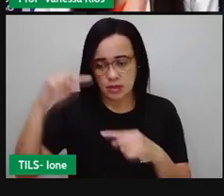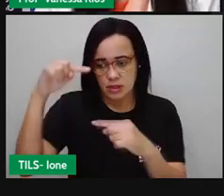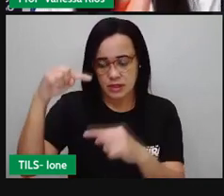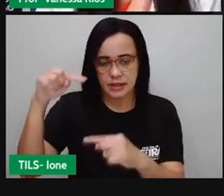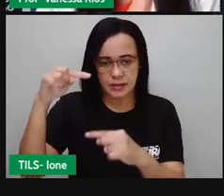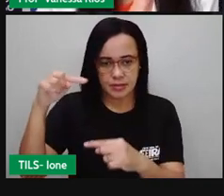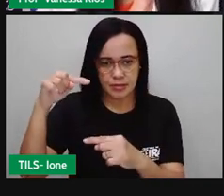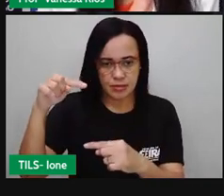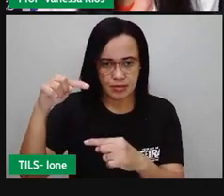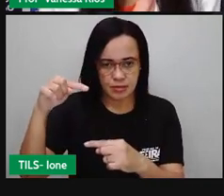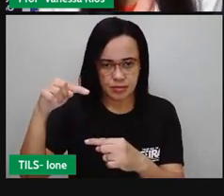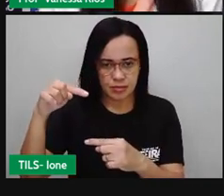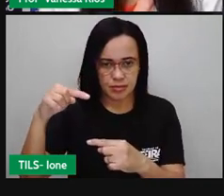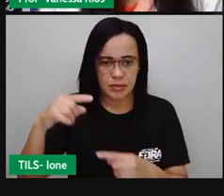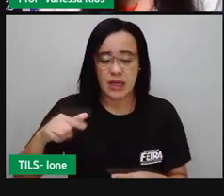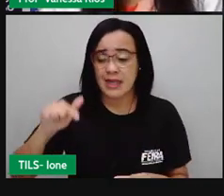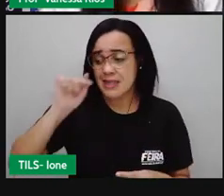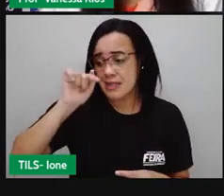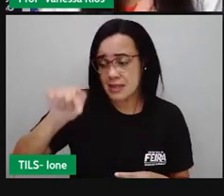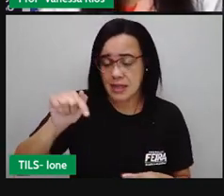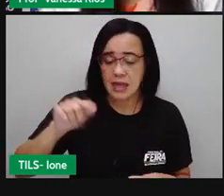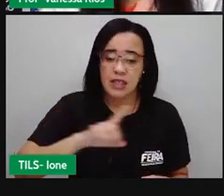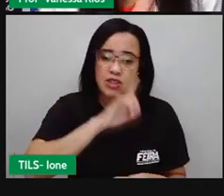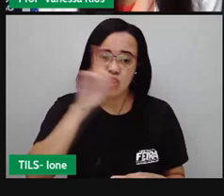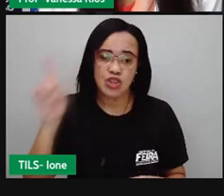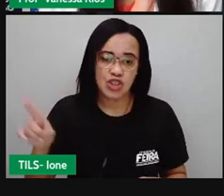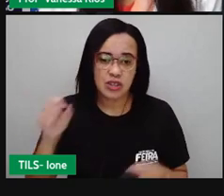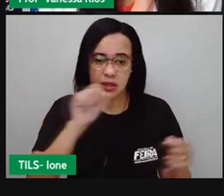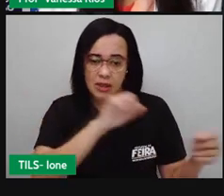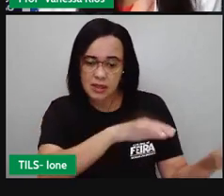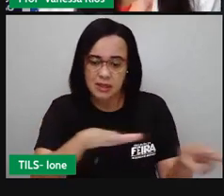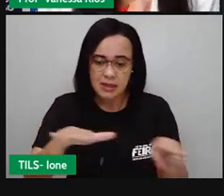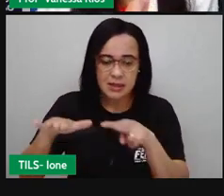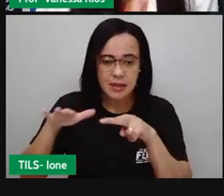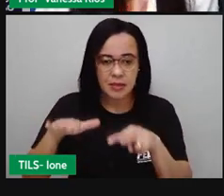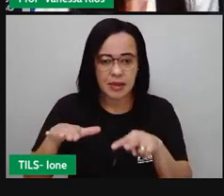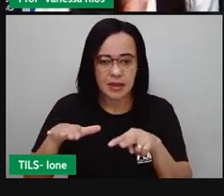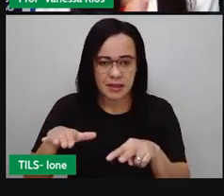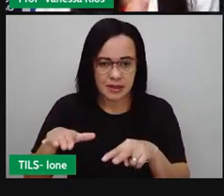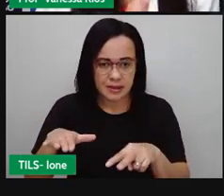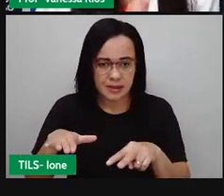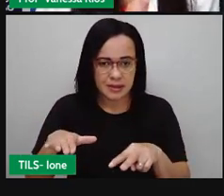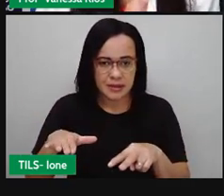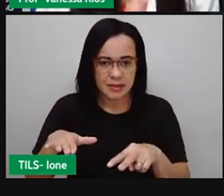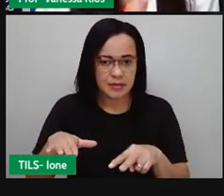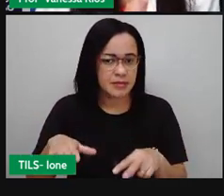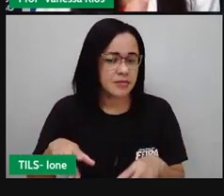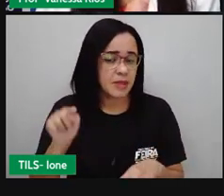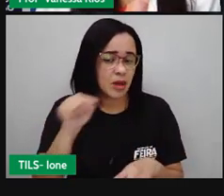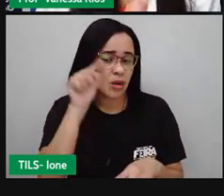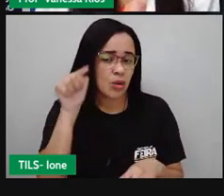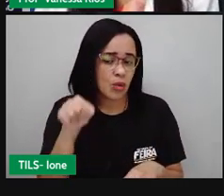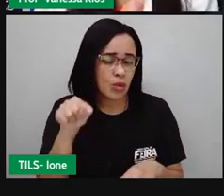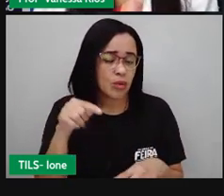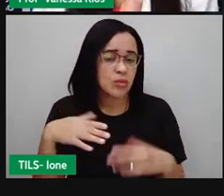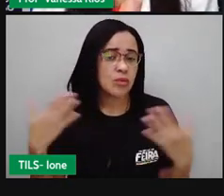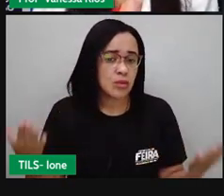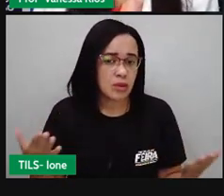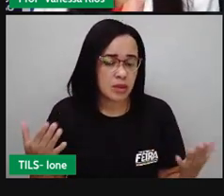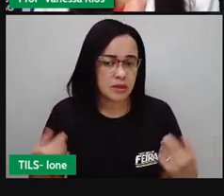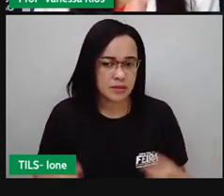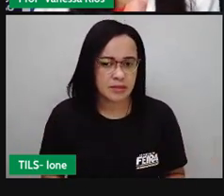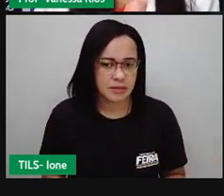E em sete dias? Porque a semana tem quantos dias? Tem sete. Então, a gente precisa fazer uma conta, né?